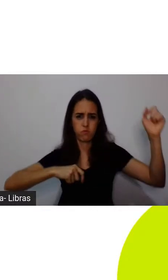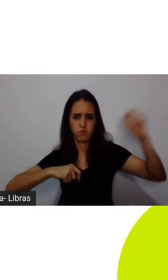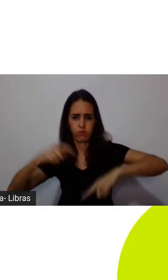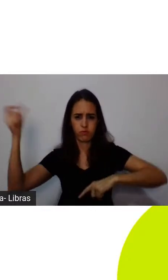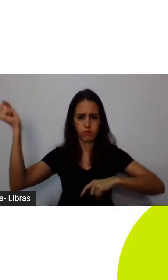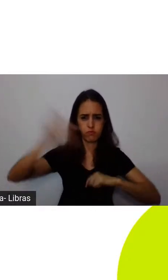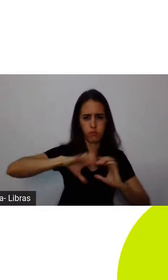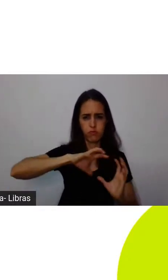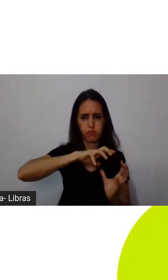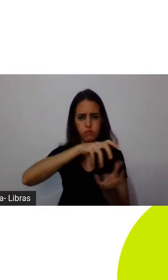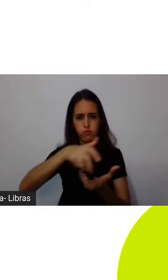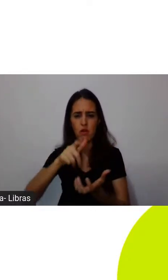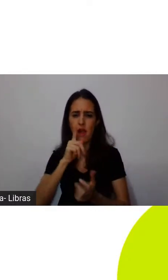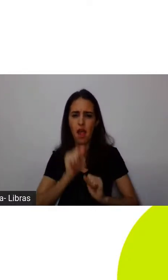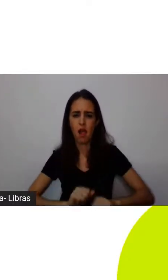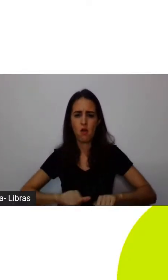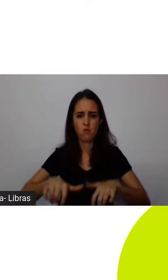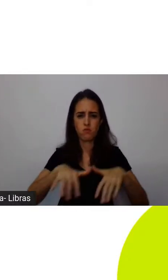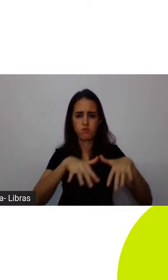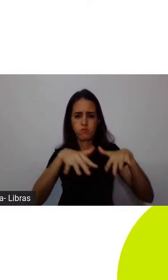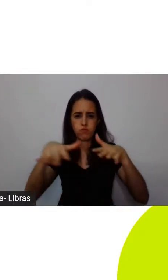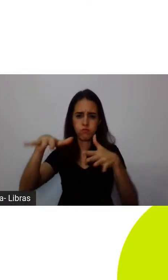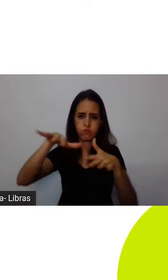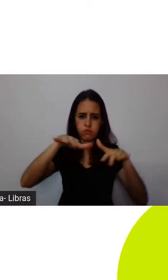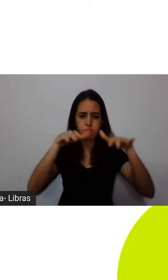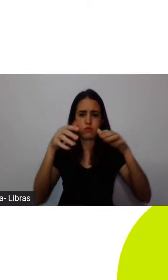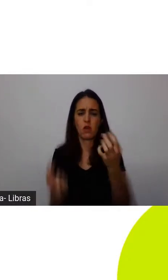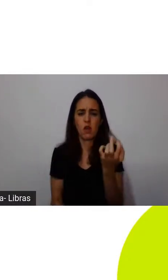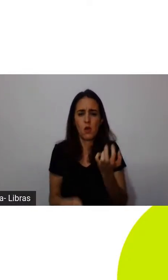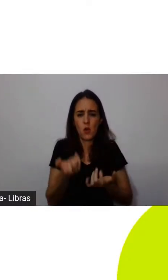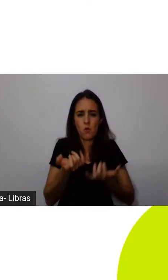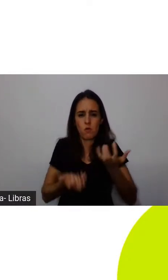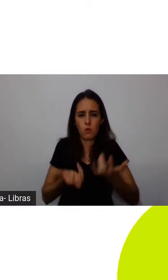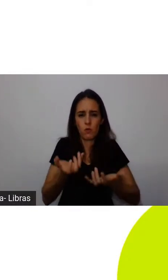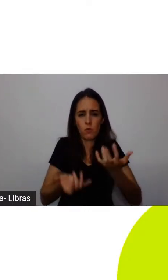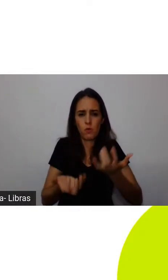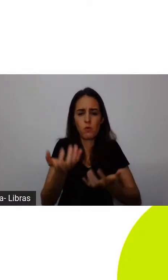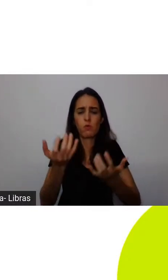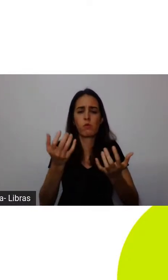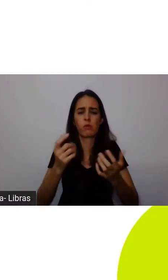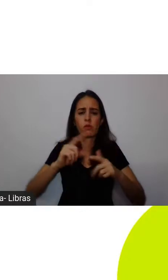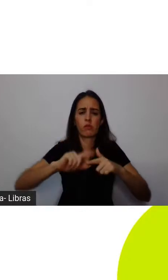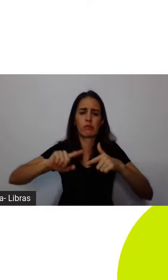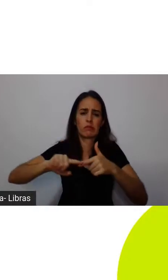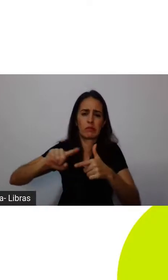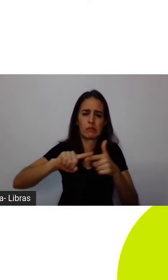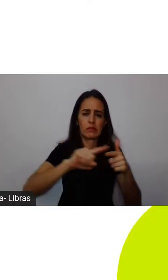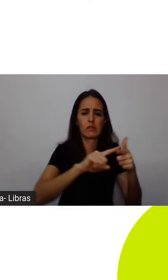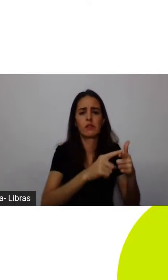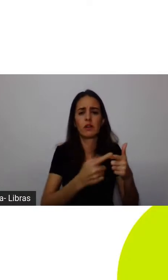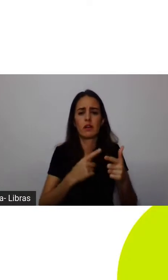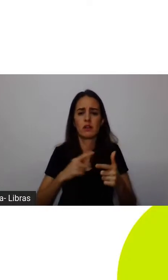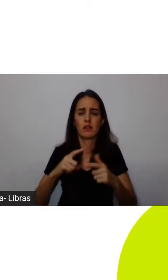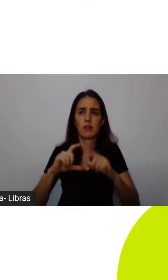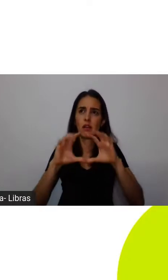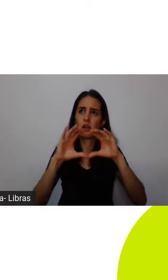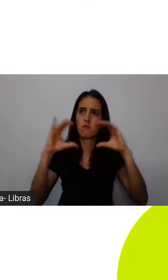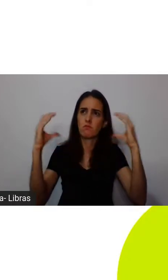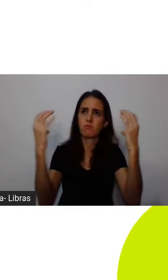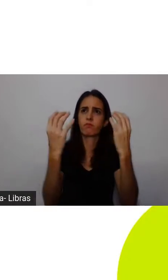inundações mundiais maremotos incêndios mundiais erosão raios cósmicos eras glaciais